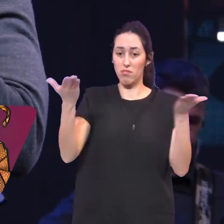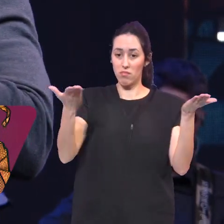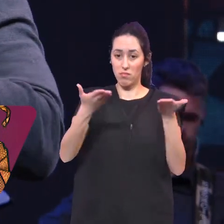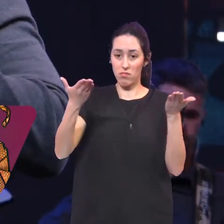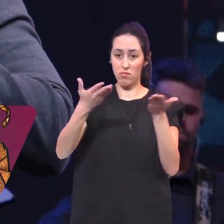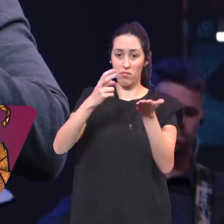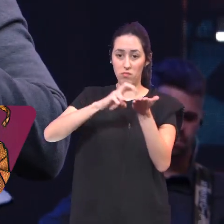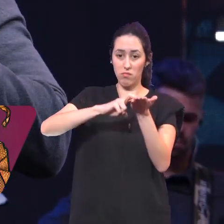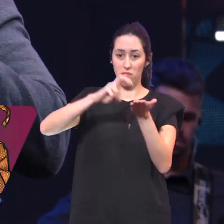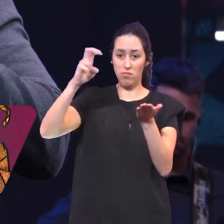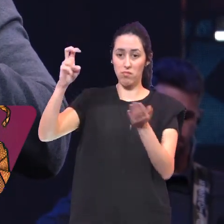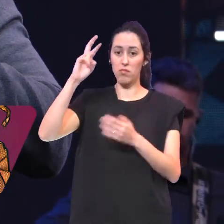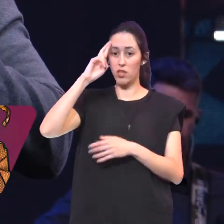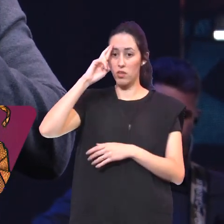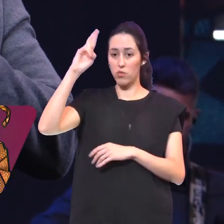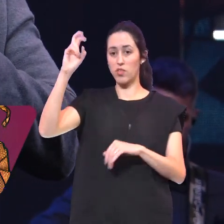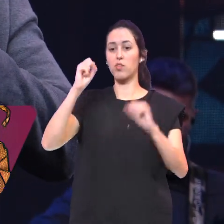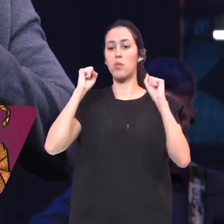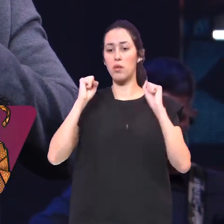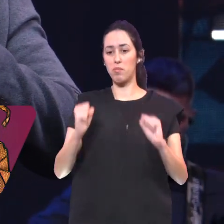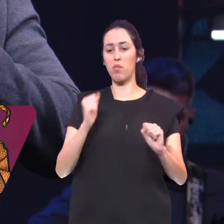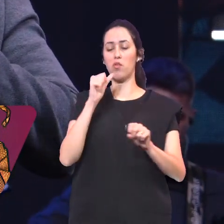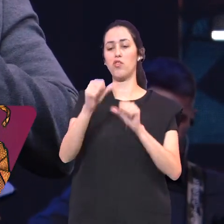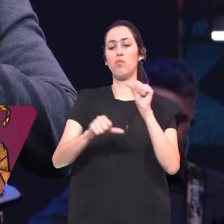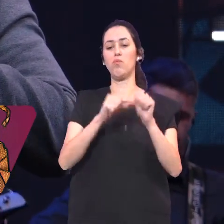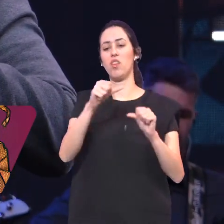O Senhor Pode mudar Essa realidade